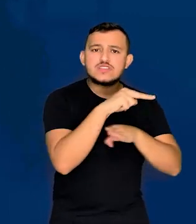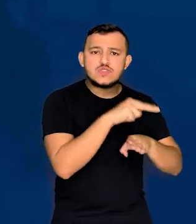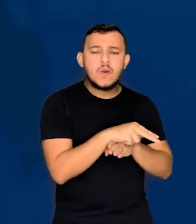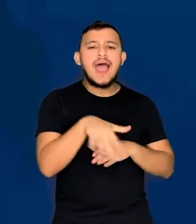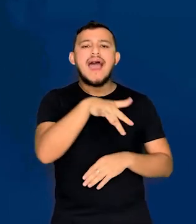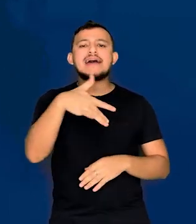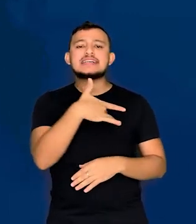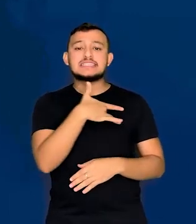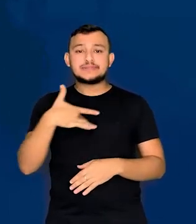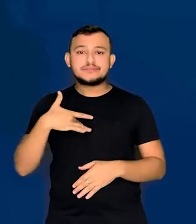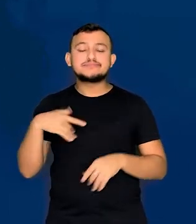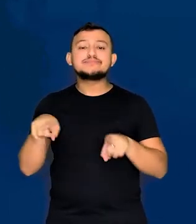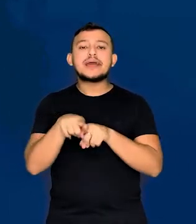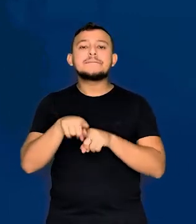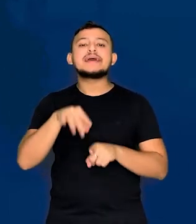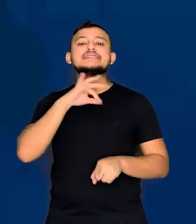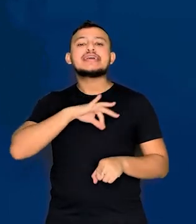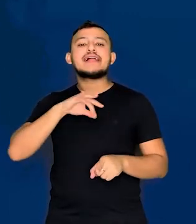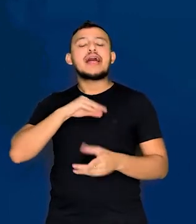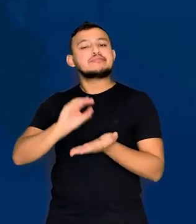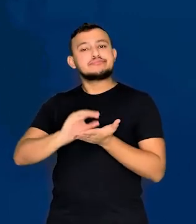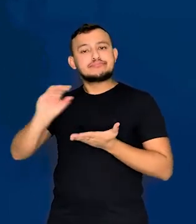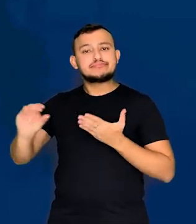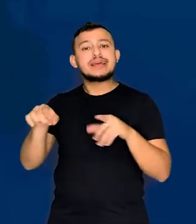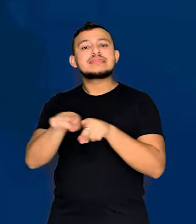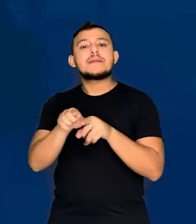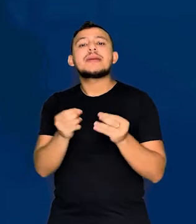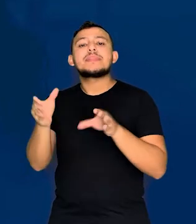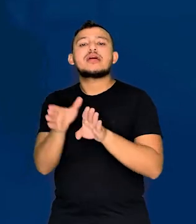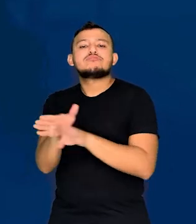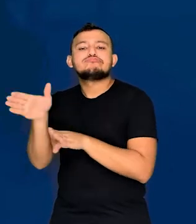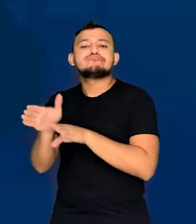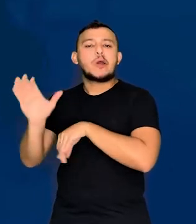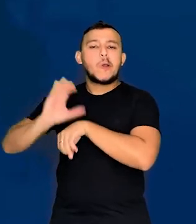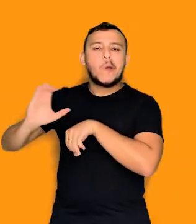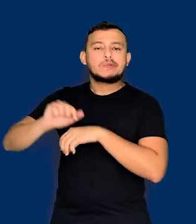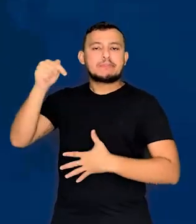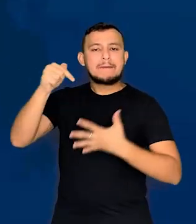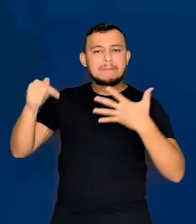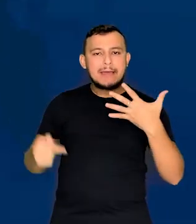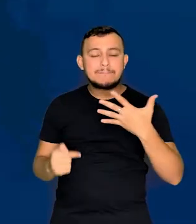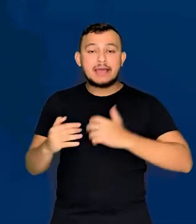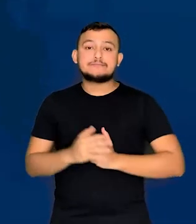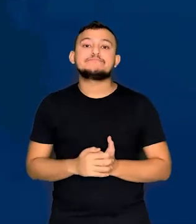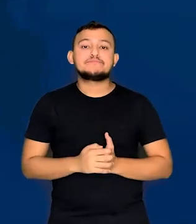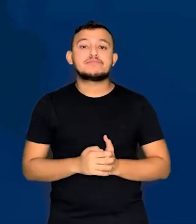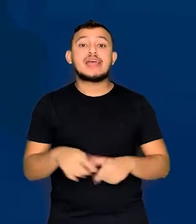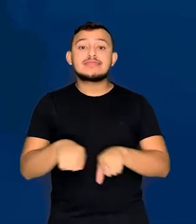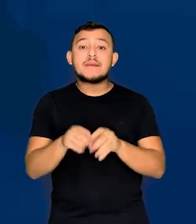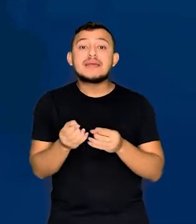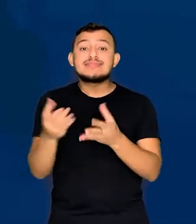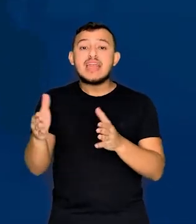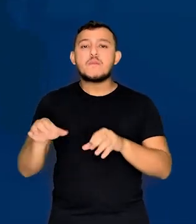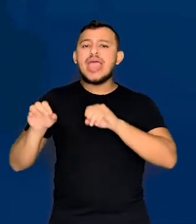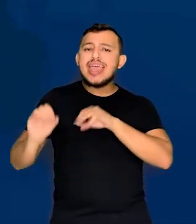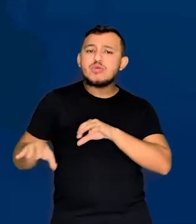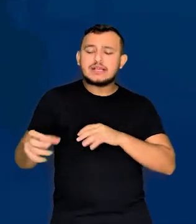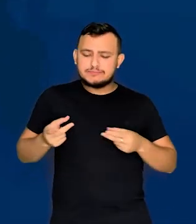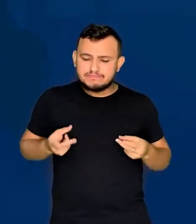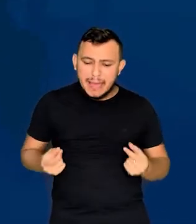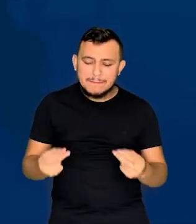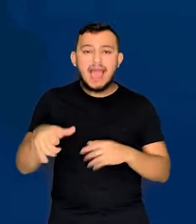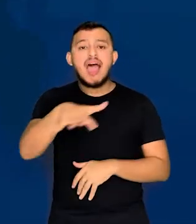residências em saúde, passando a remunerá-los e oferecendo capacitações. Garantimos educação